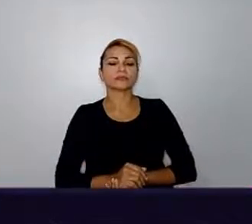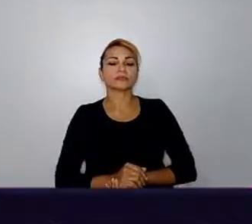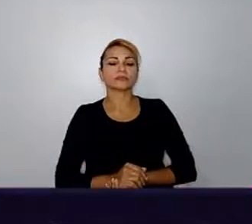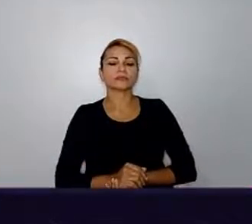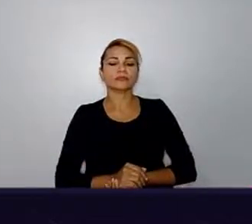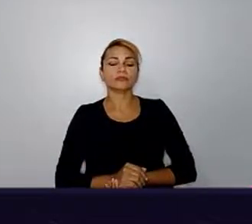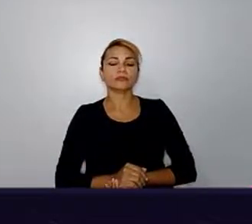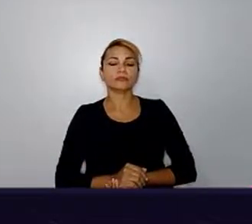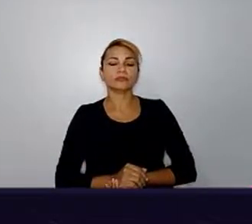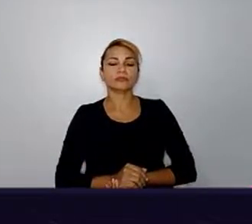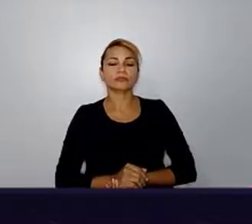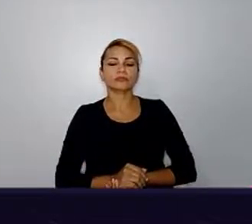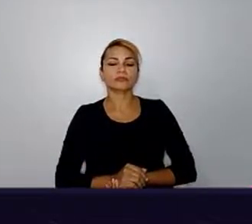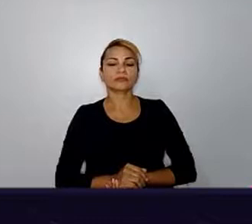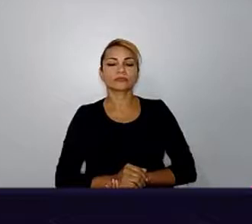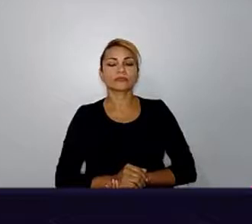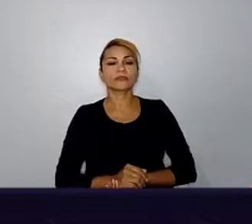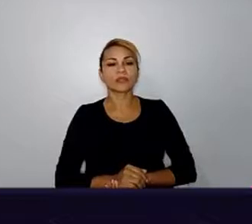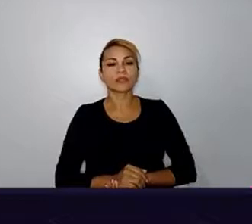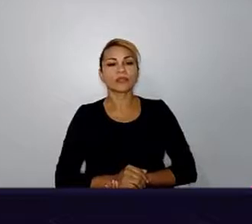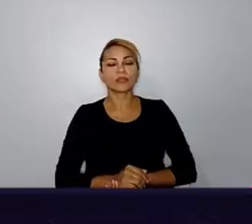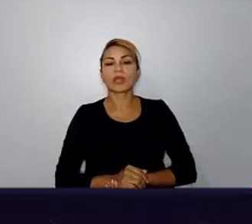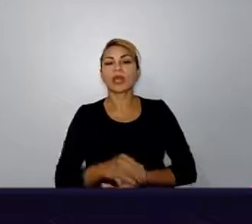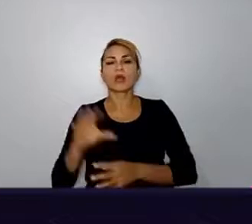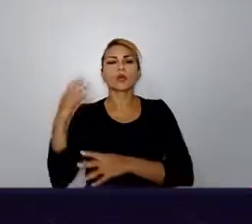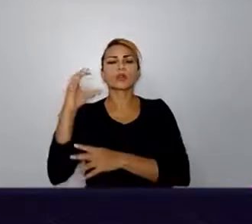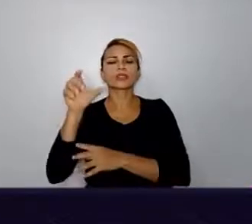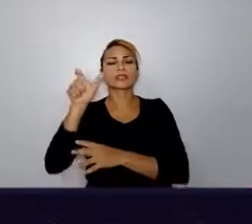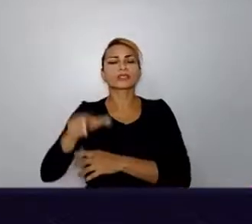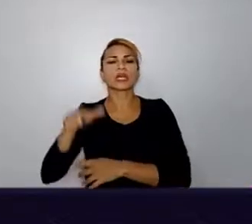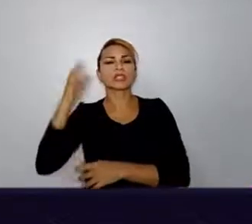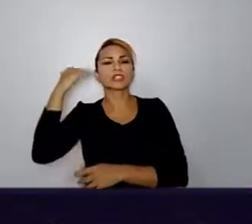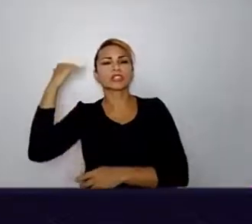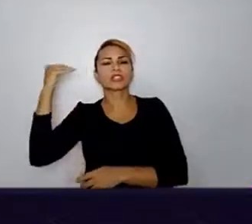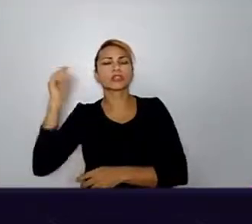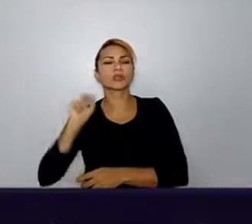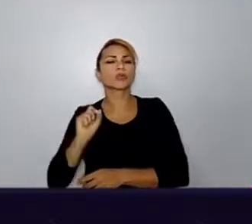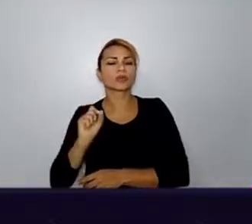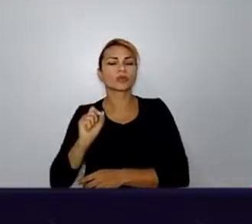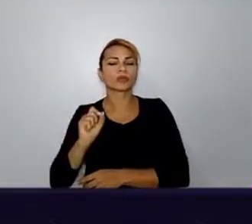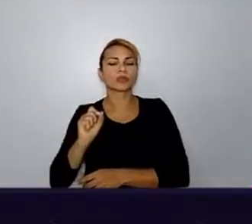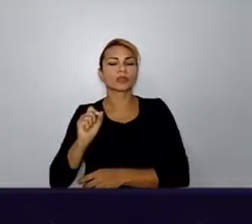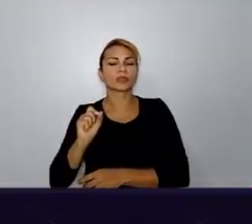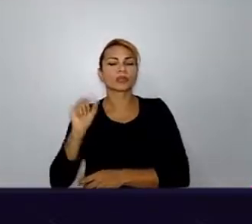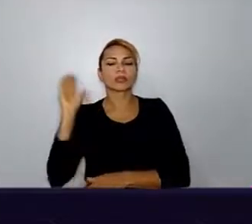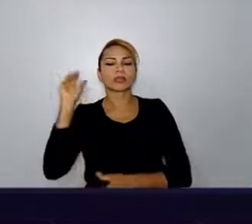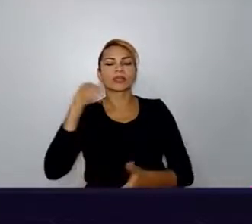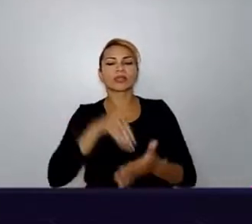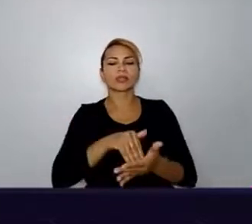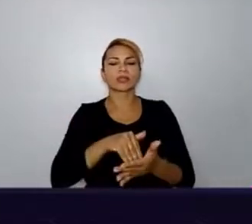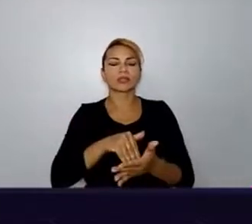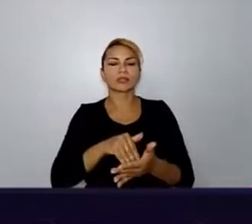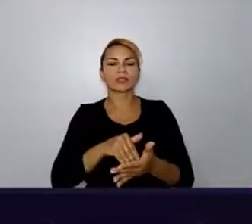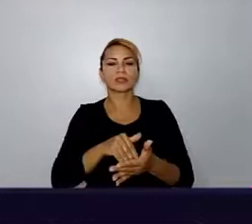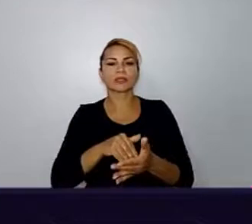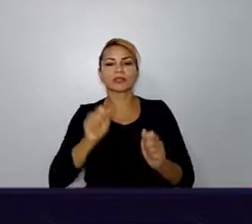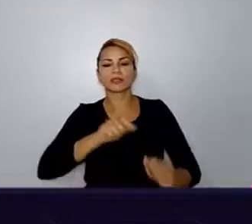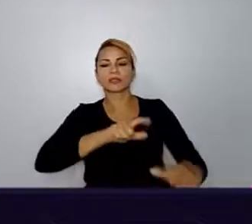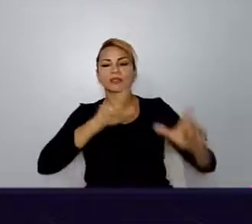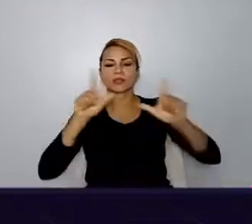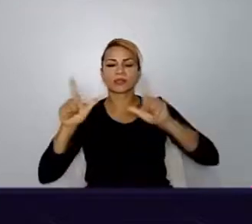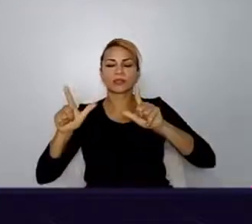meu Deus, esqueci o nome do grande cientista que você citou da teoria de tudo, é, agora no final do seu último slide, Steve Hawking,